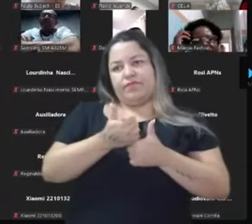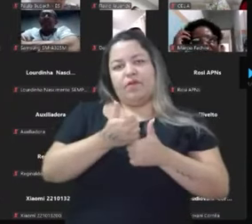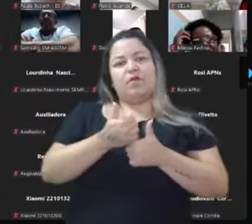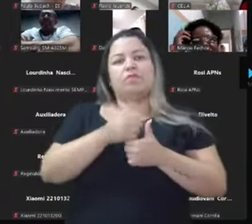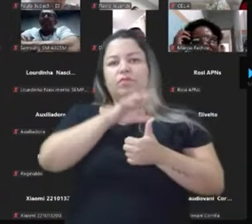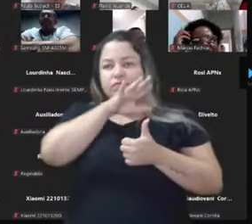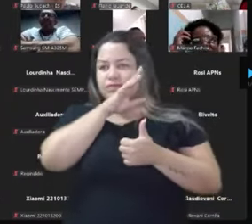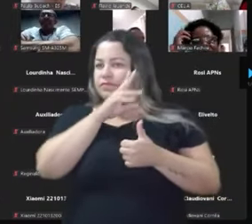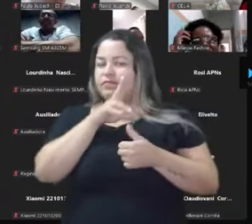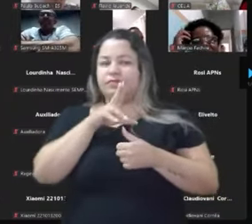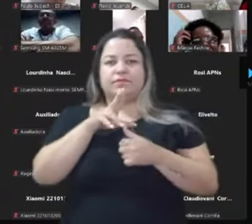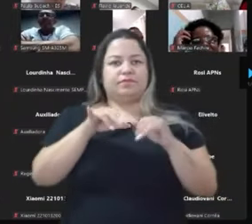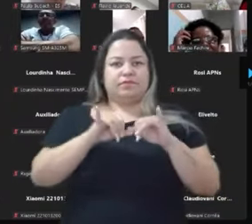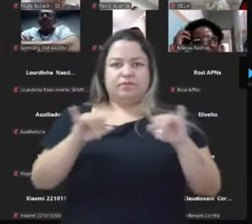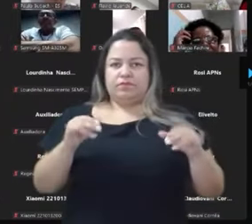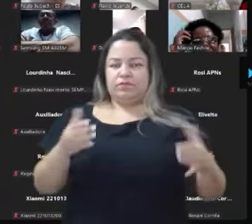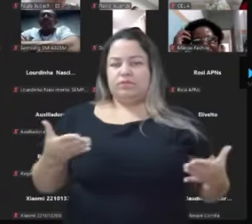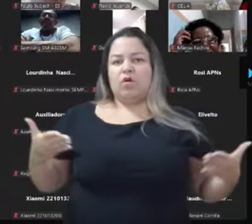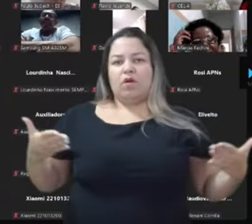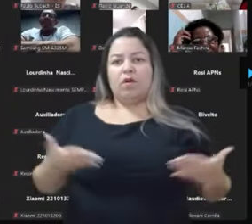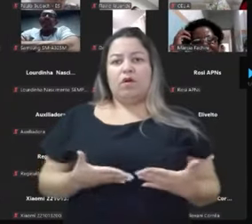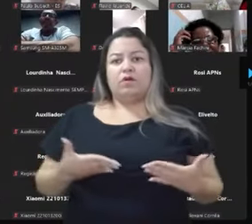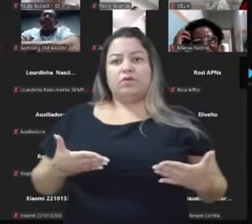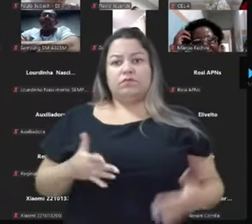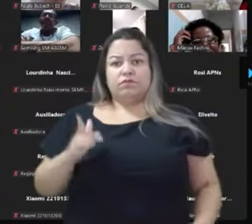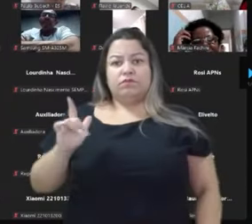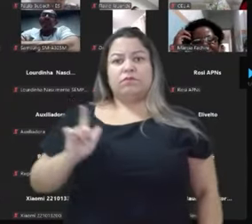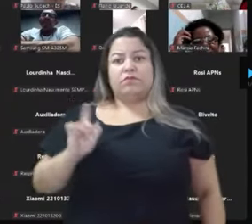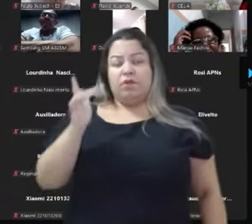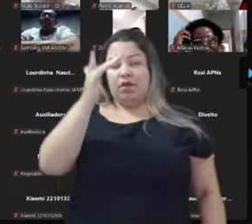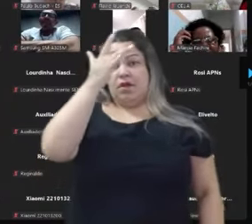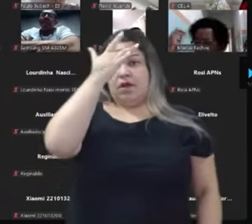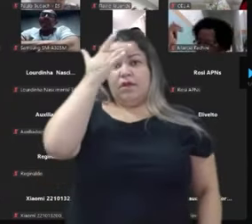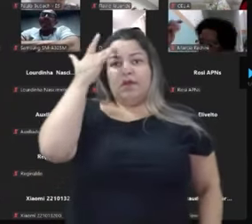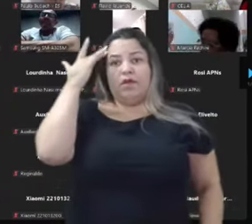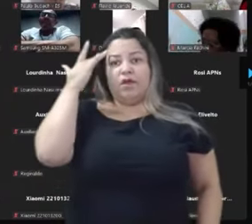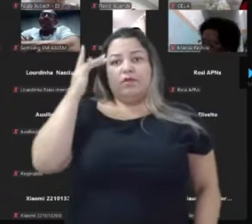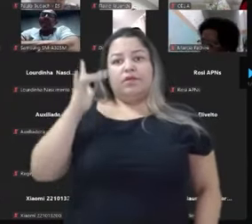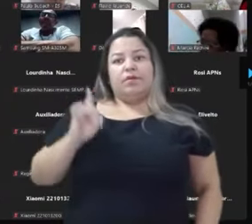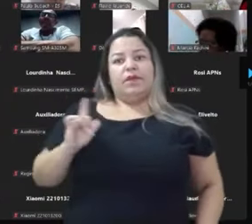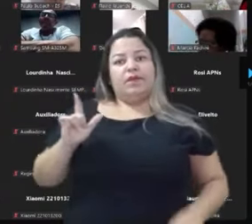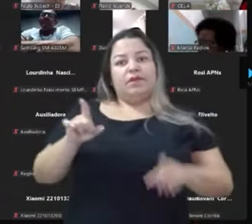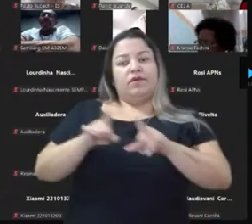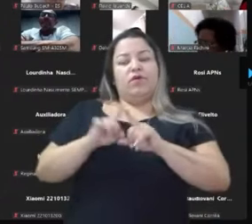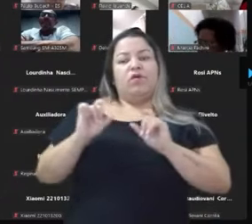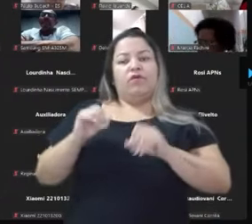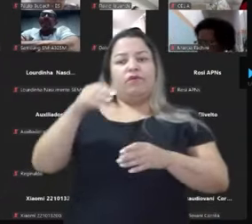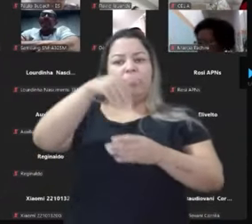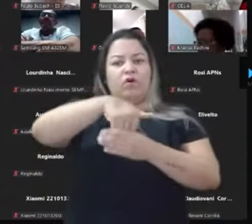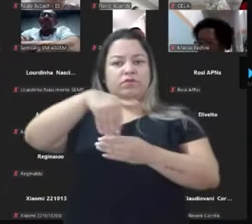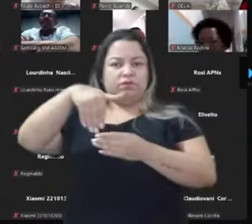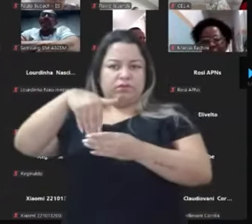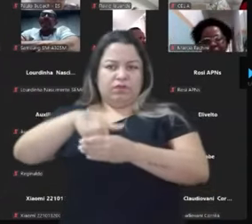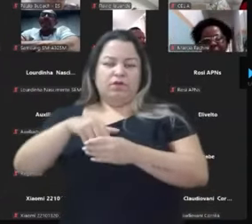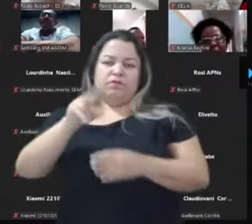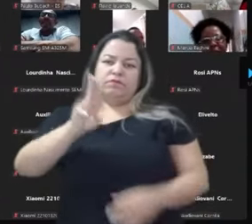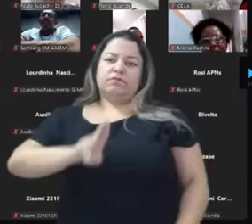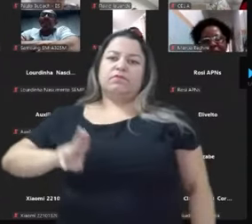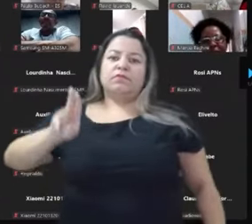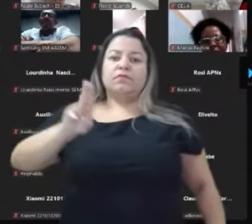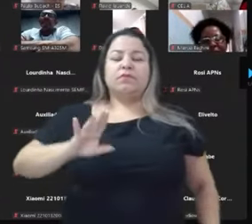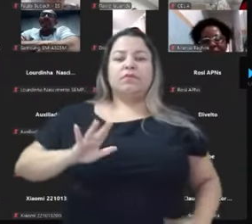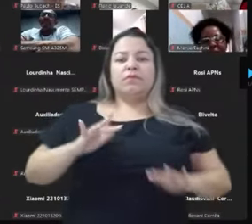notícia, não são não. Hoje, já tem mais gente que define o seu voto pelo que consome nas redes